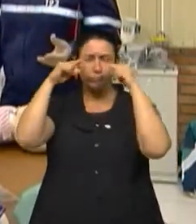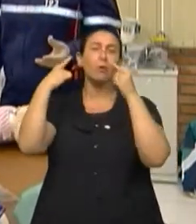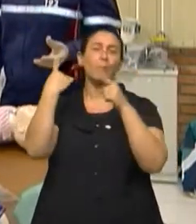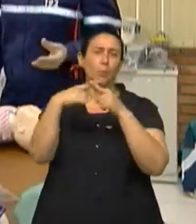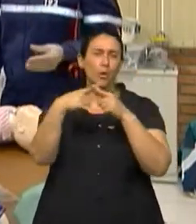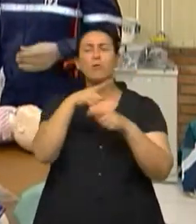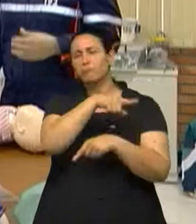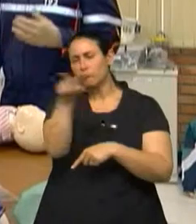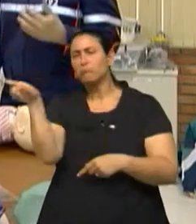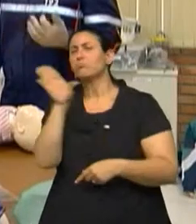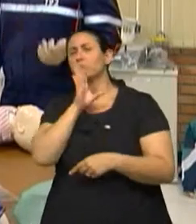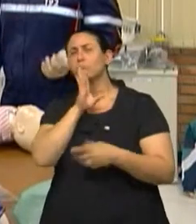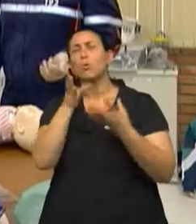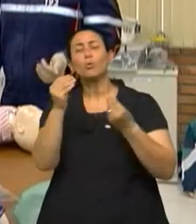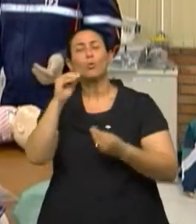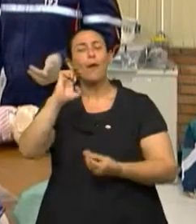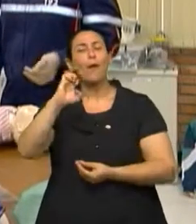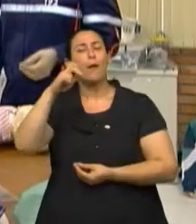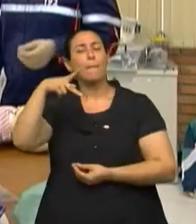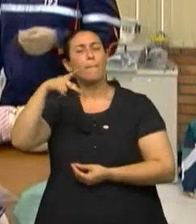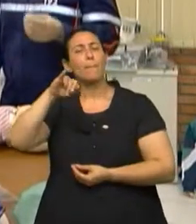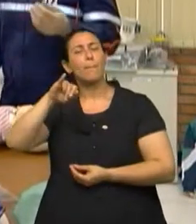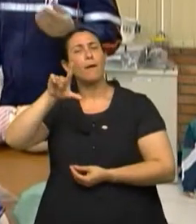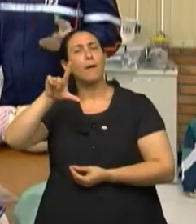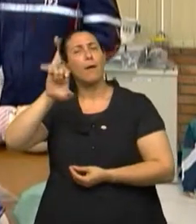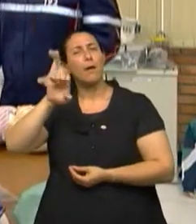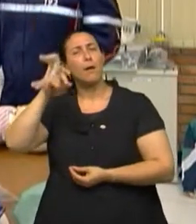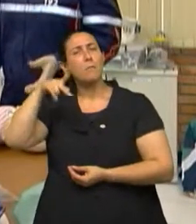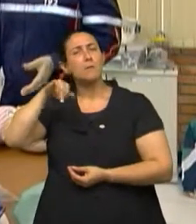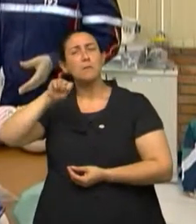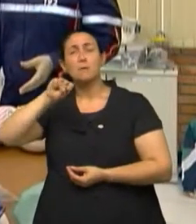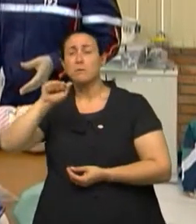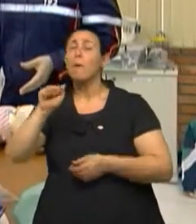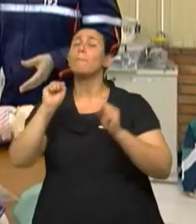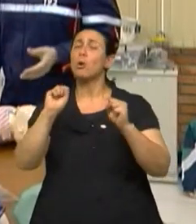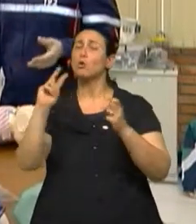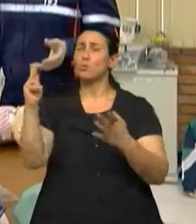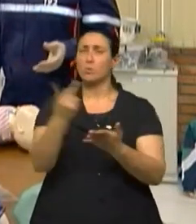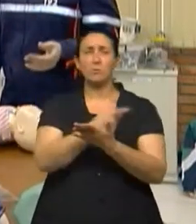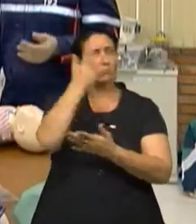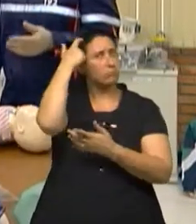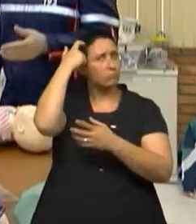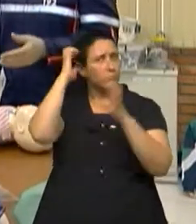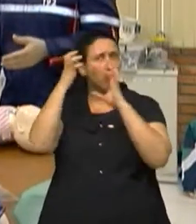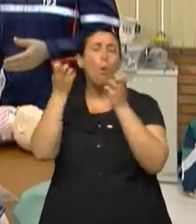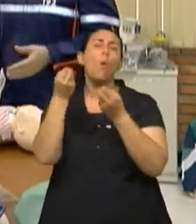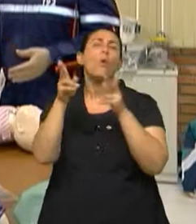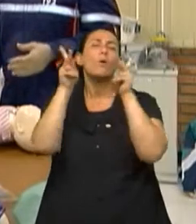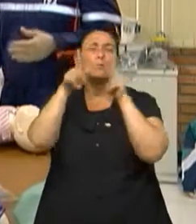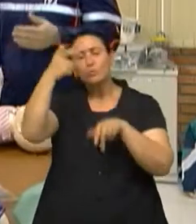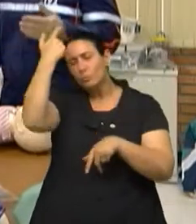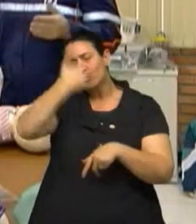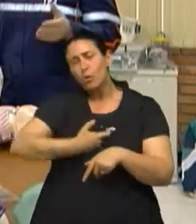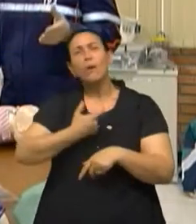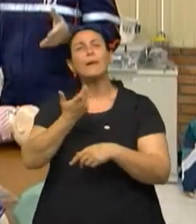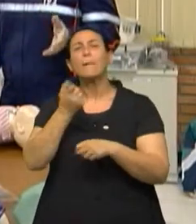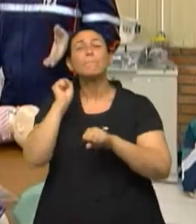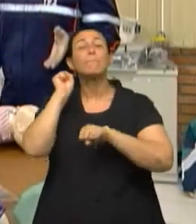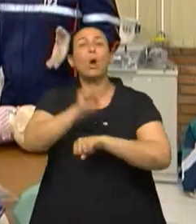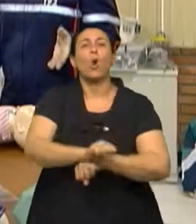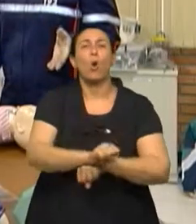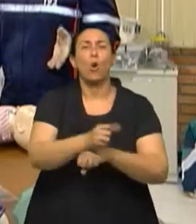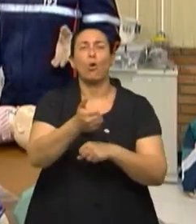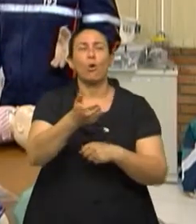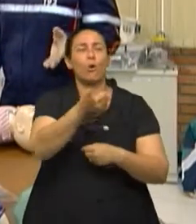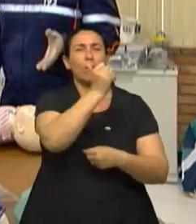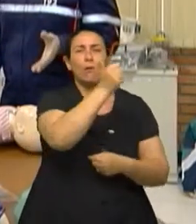o pessoal mais conhece, mas pode ser um tumor cerebral, no adulto por abstinência a álcool, a drogas, um